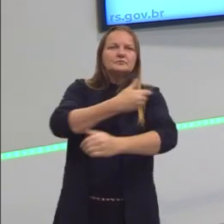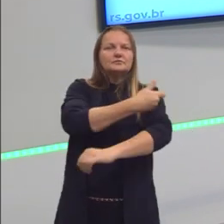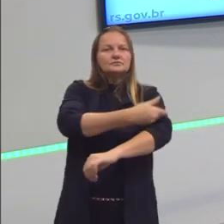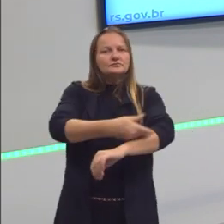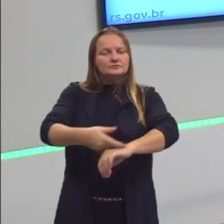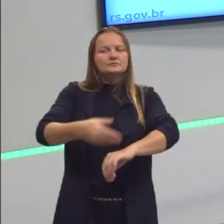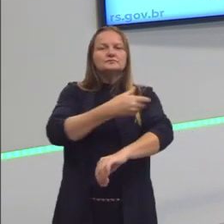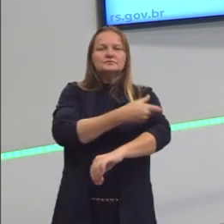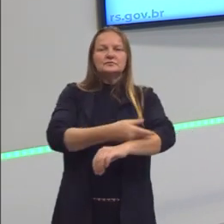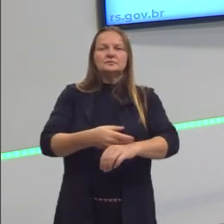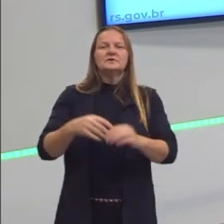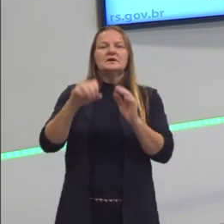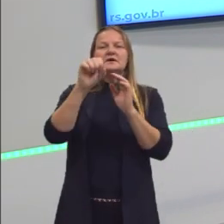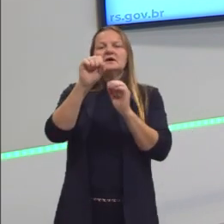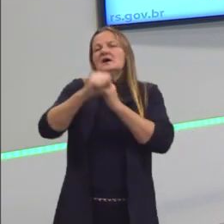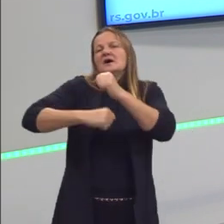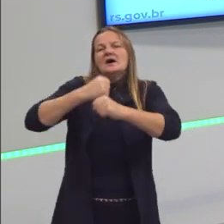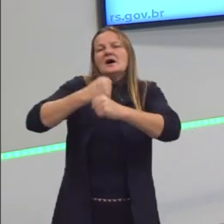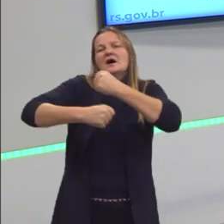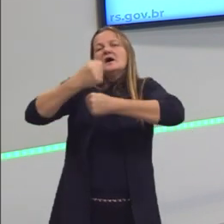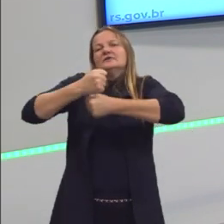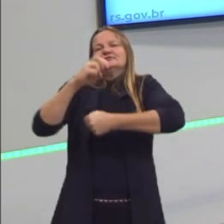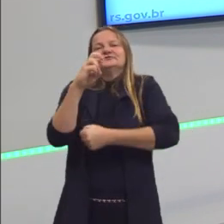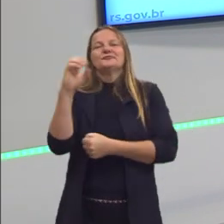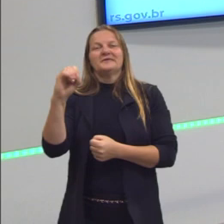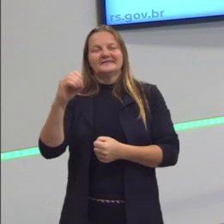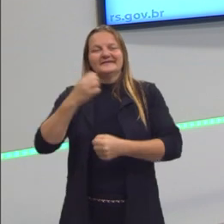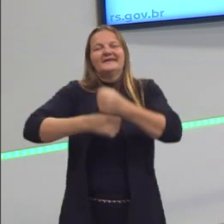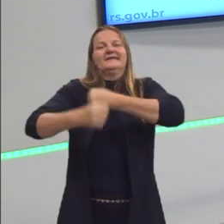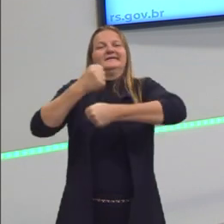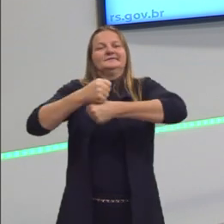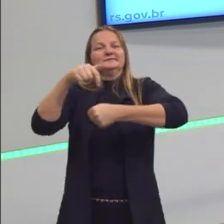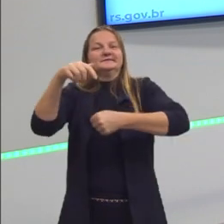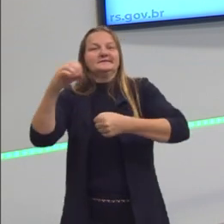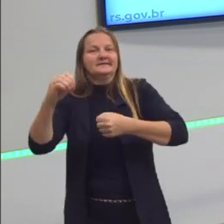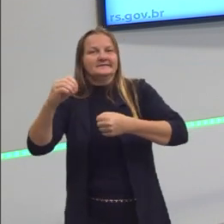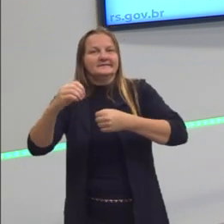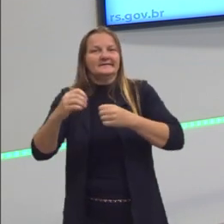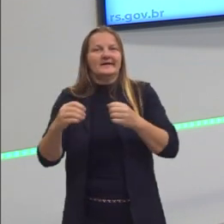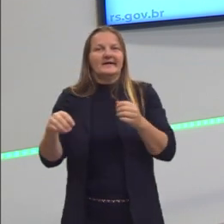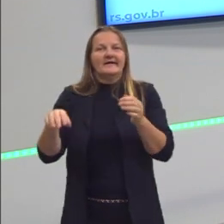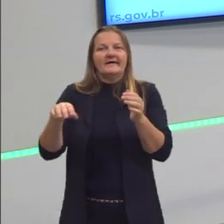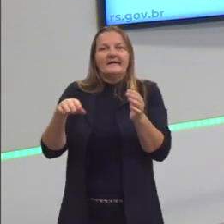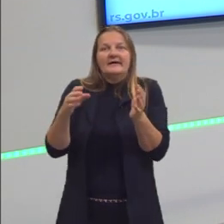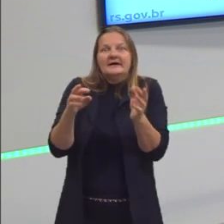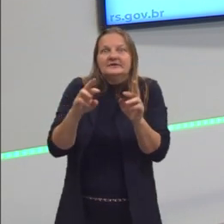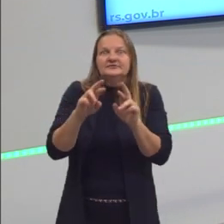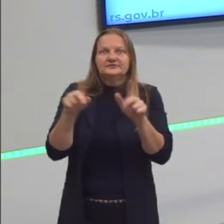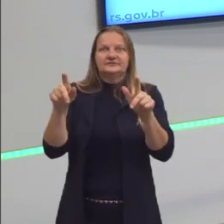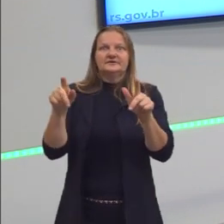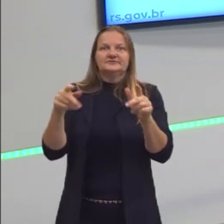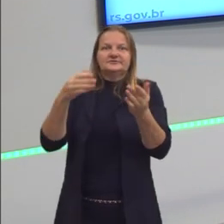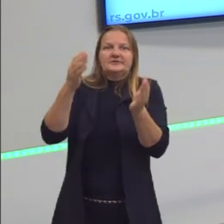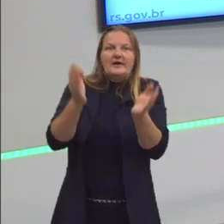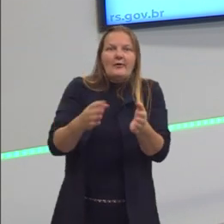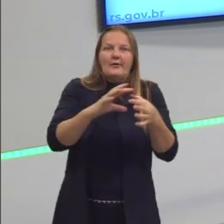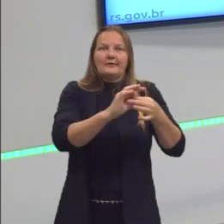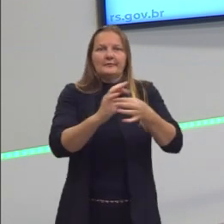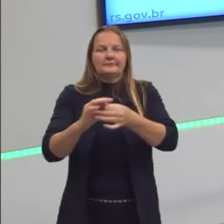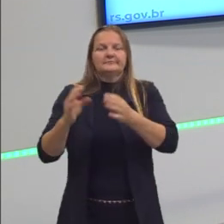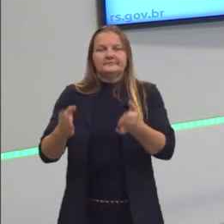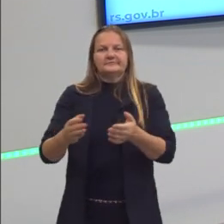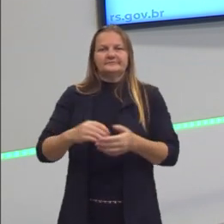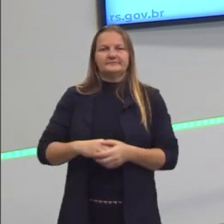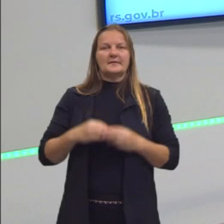dos anos 50, 70, 80, são muito diferentes dos costumes de hoje, ou têm diferenças. Então, a moral,